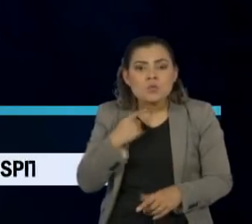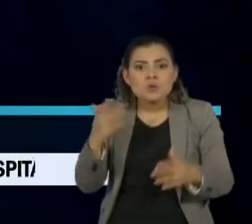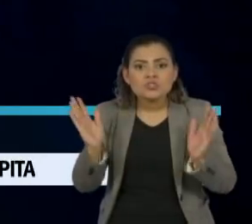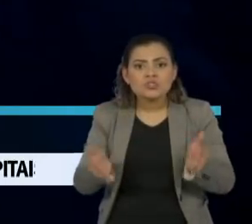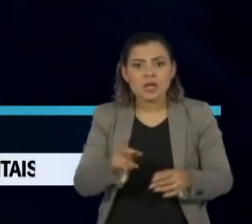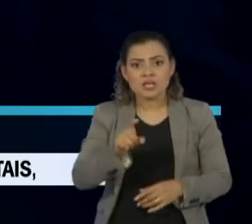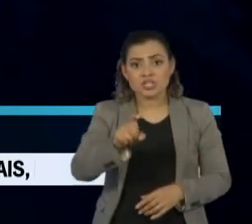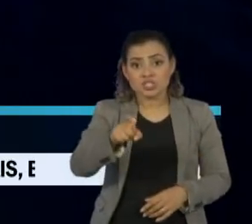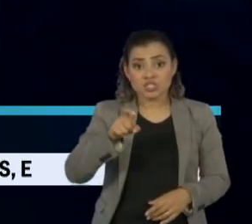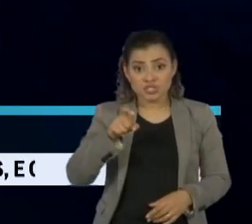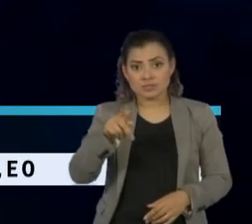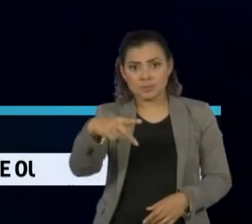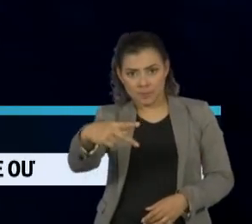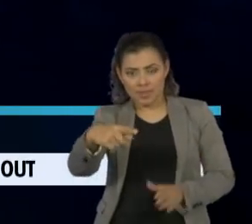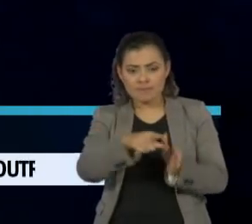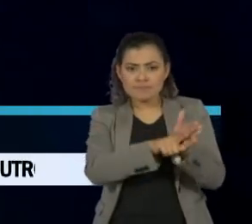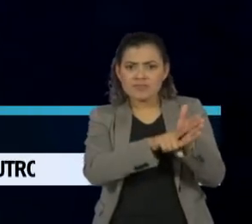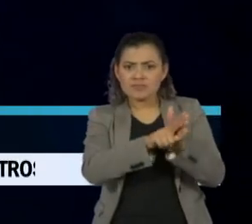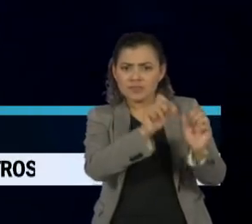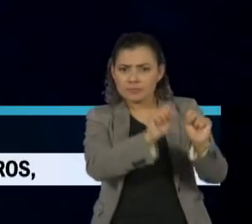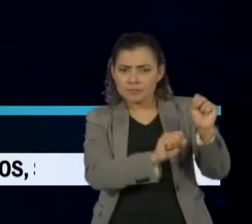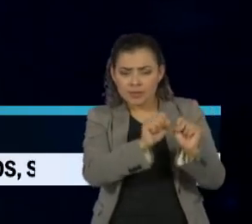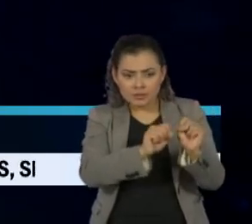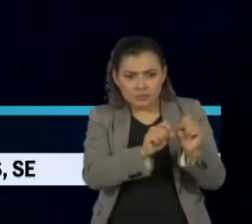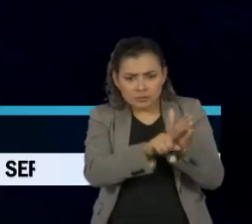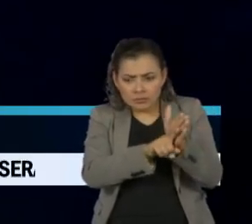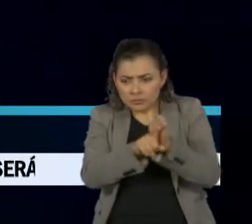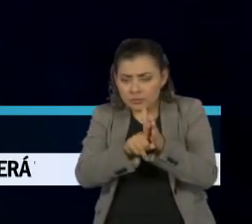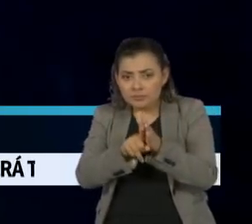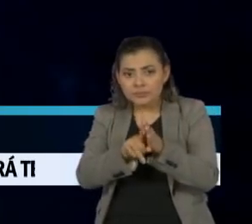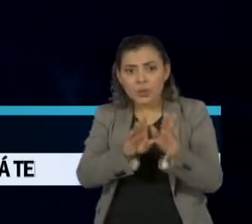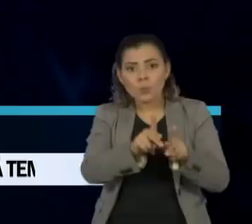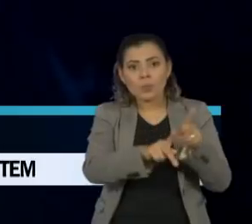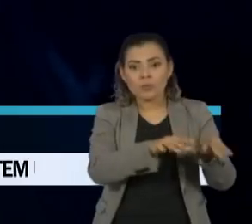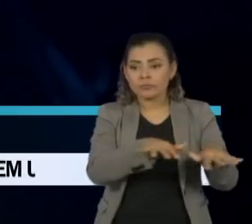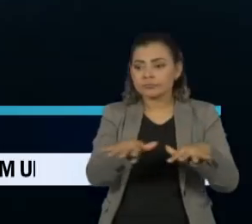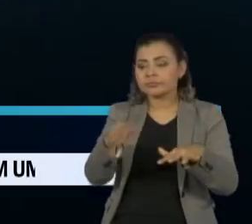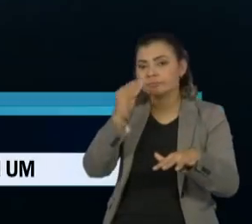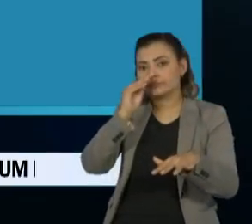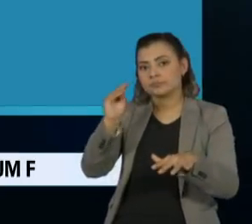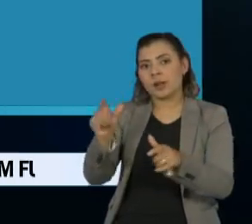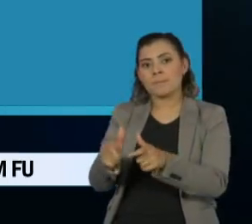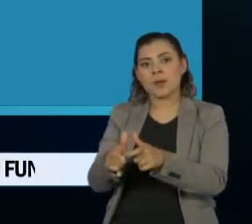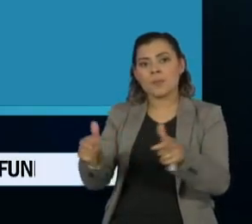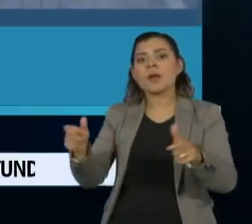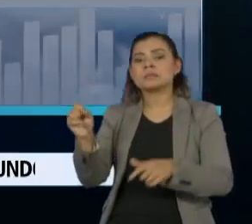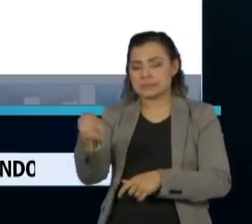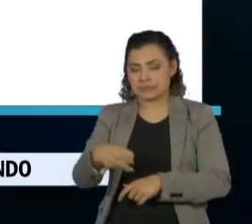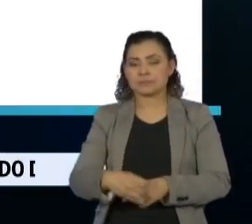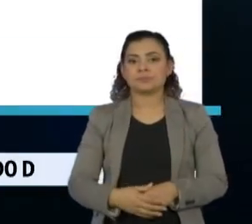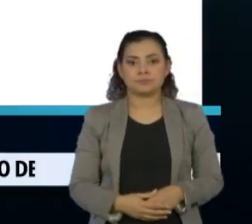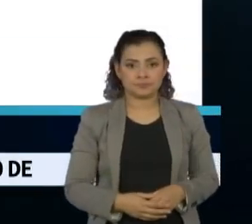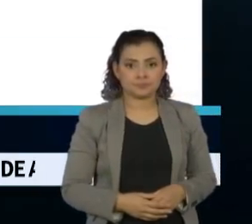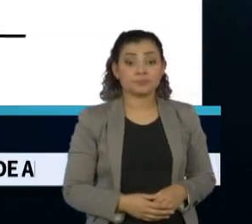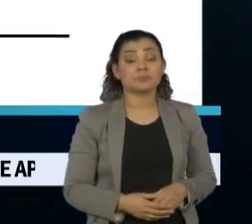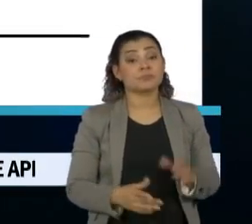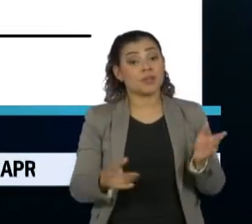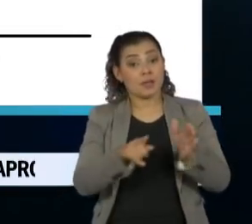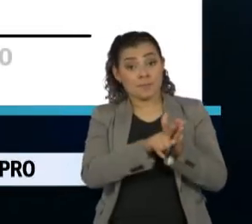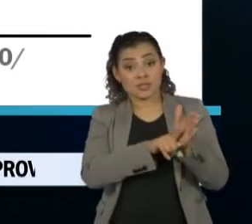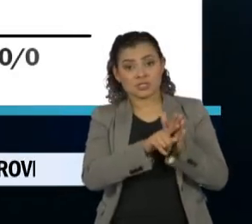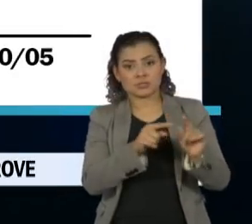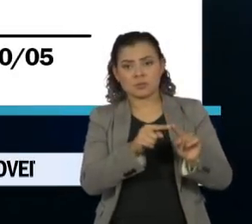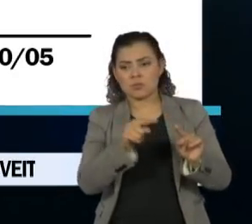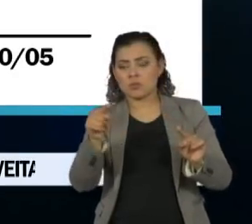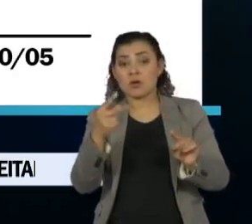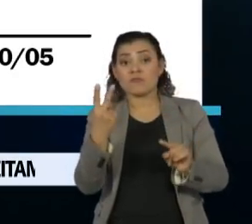XP Investimentos também revela a tendência de aumento da reprovação ao presidente. De acordo com o levantamento, em